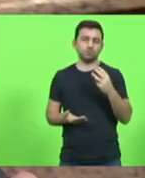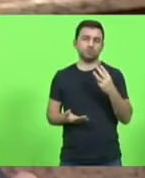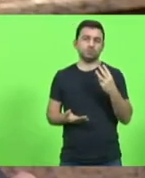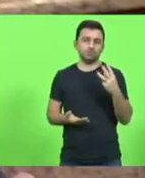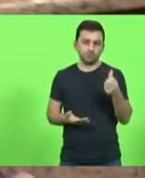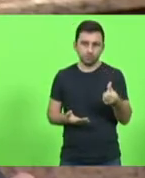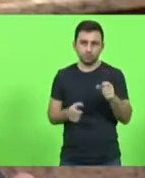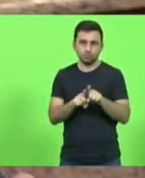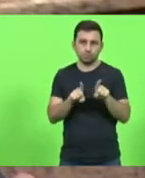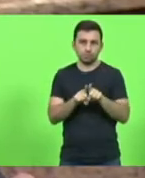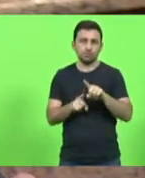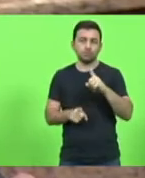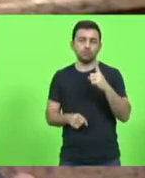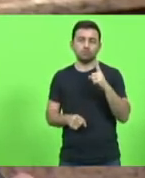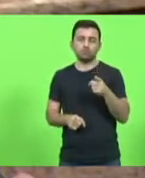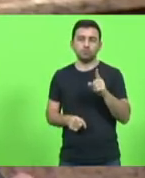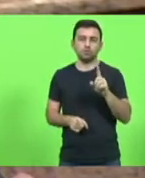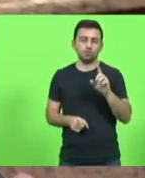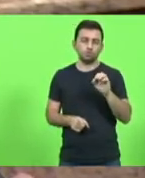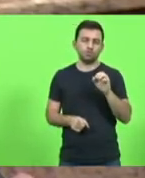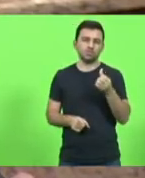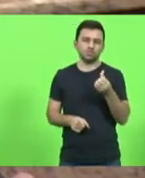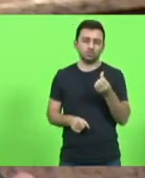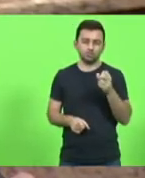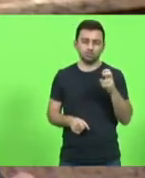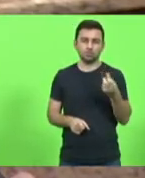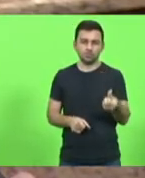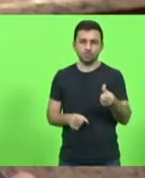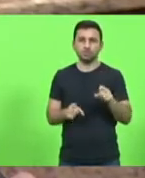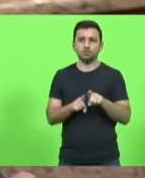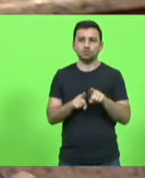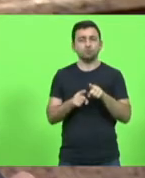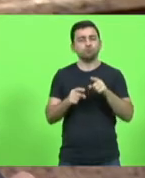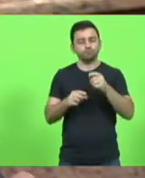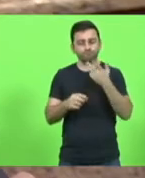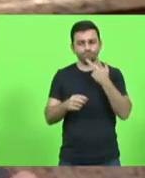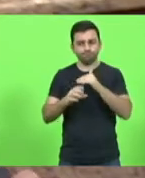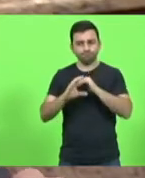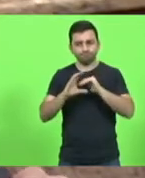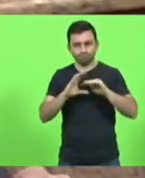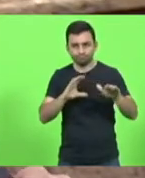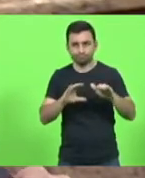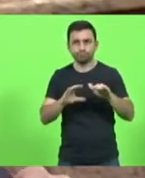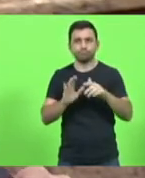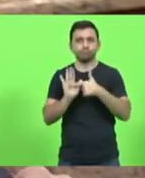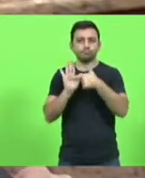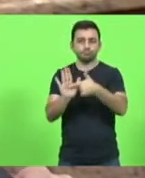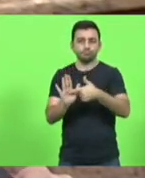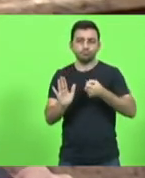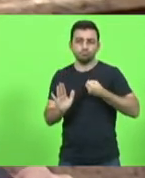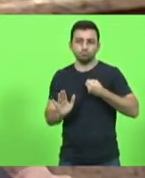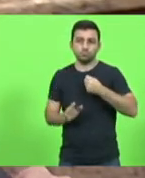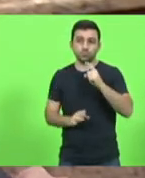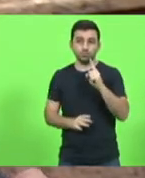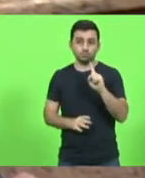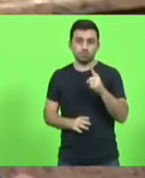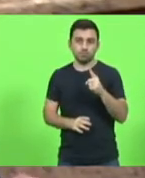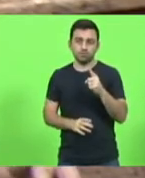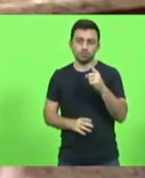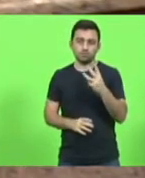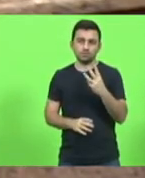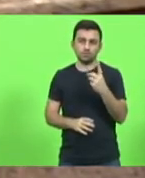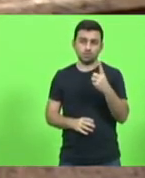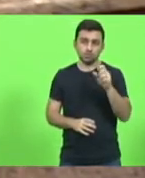1056. E comunicou que encaminhará aos destinatários as indicações número 1318, 1349